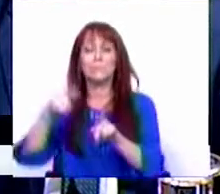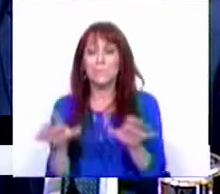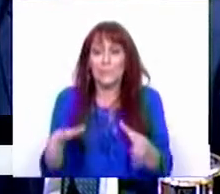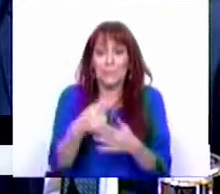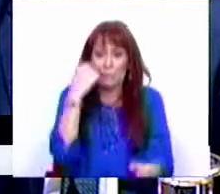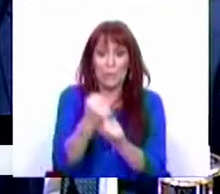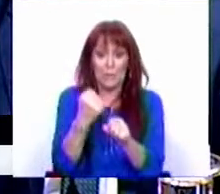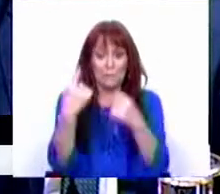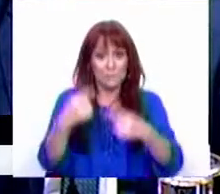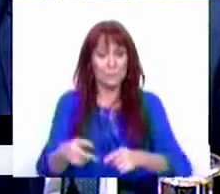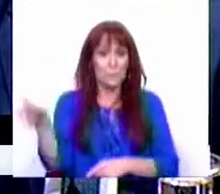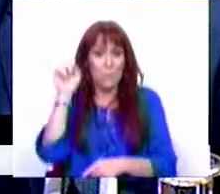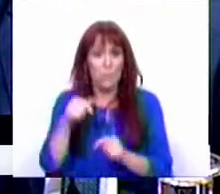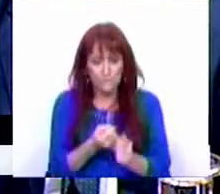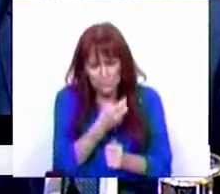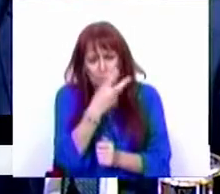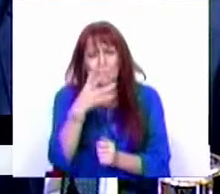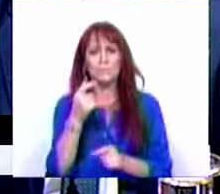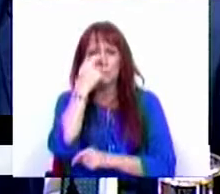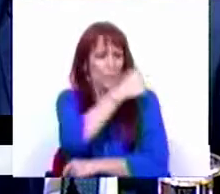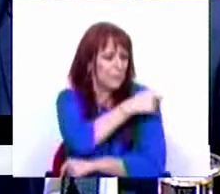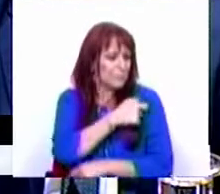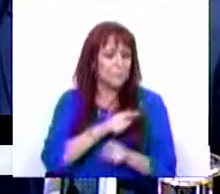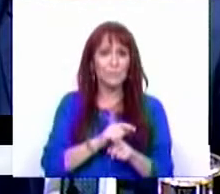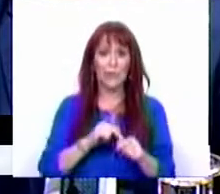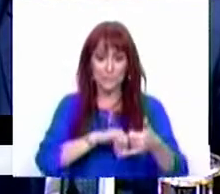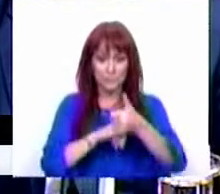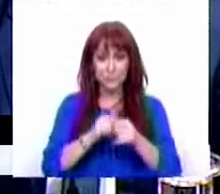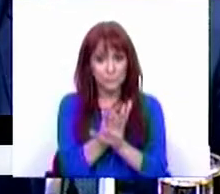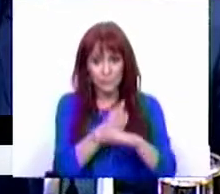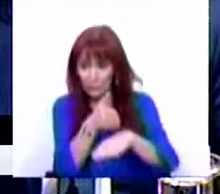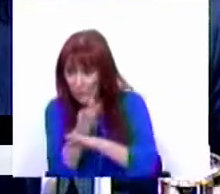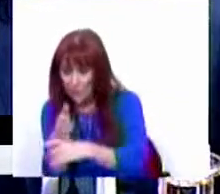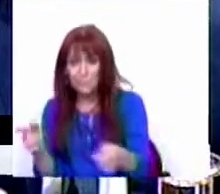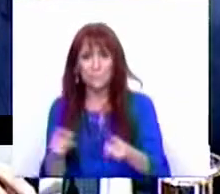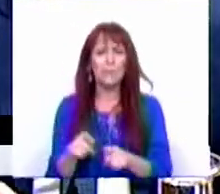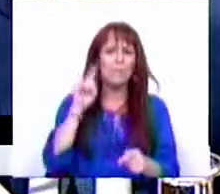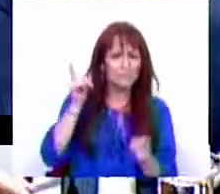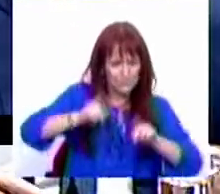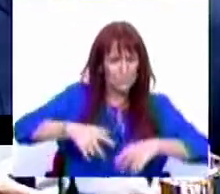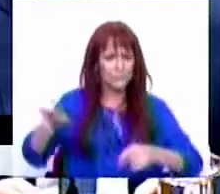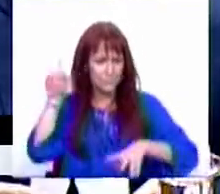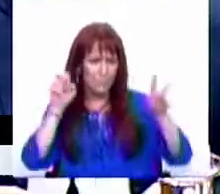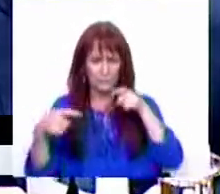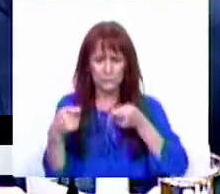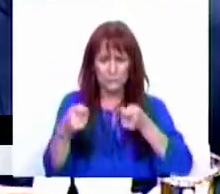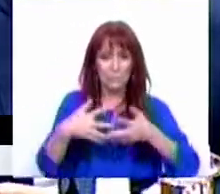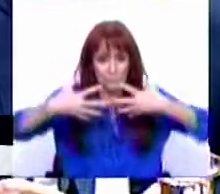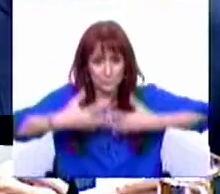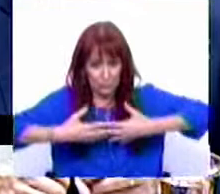grupo de trabalho e ouvimos um conjunto de representantes de associações do setor. Foi importante também ouvir organizações